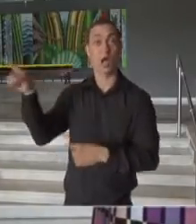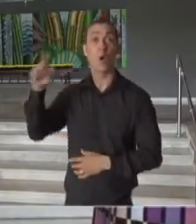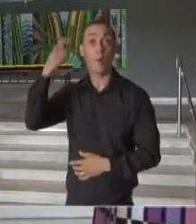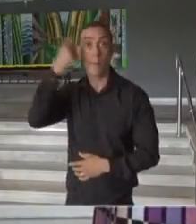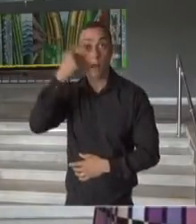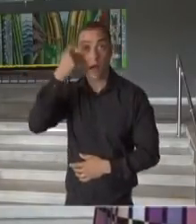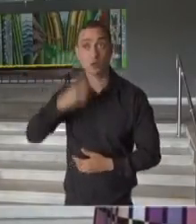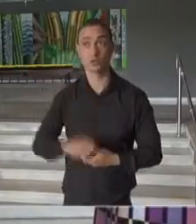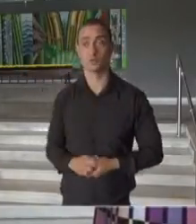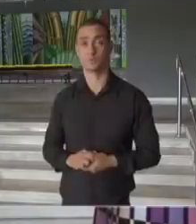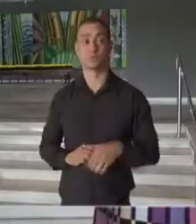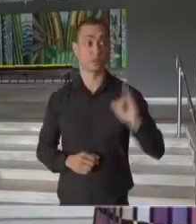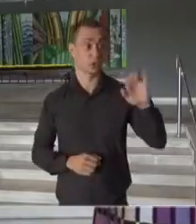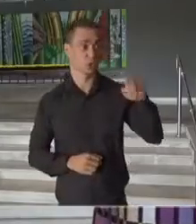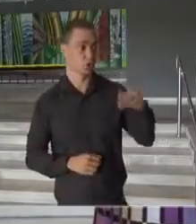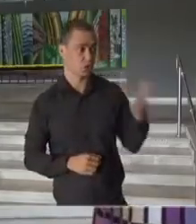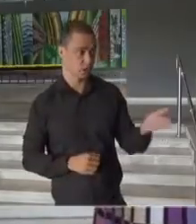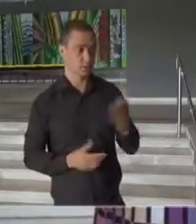Vignoli. Jean.